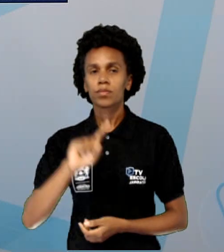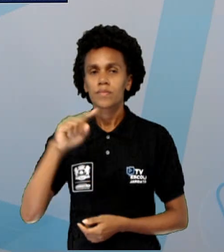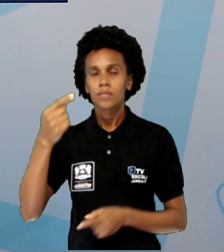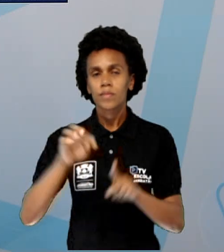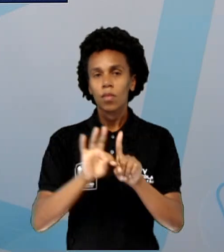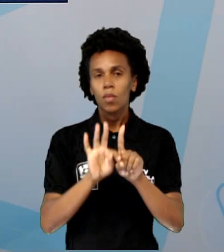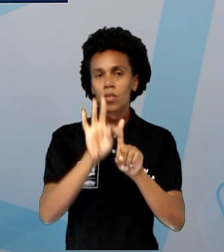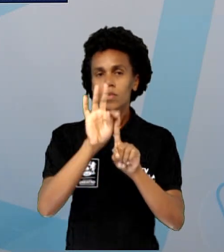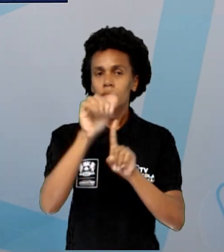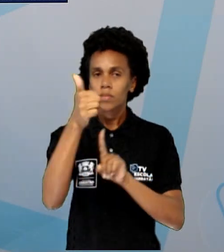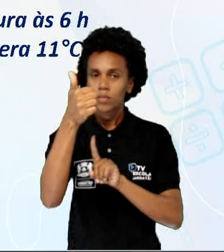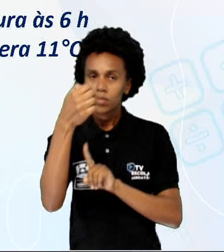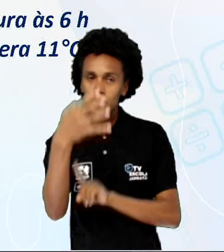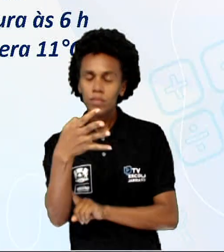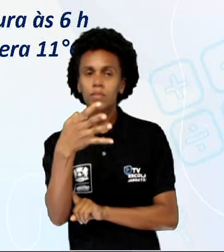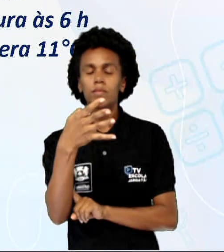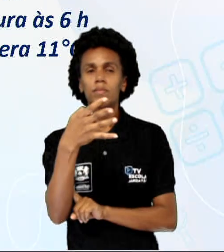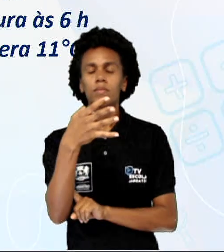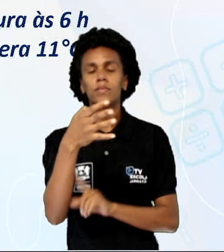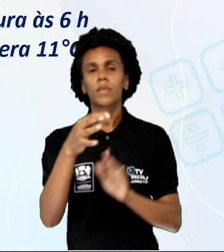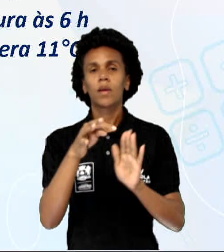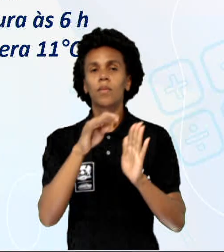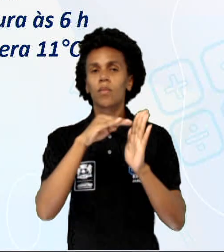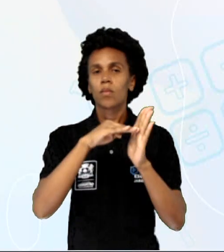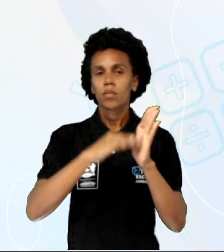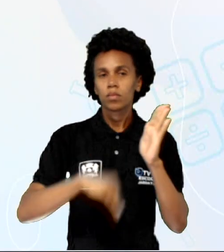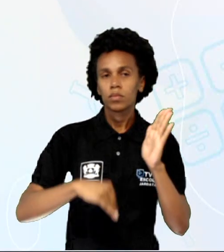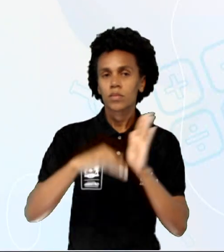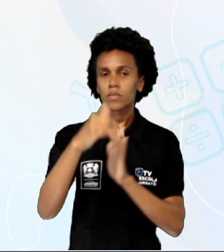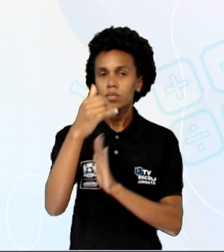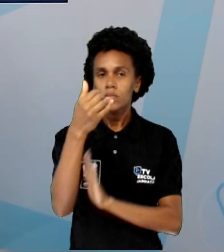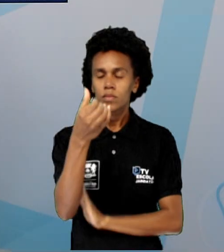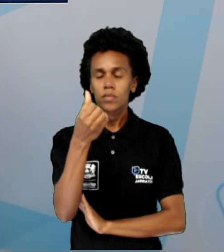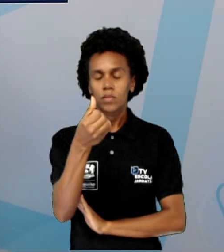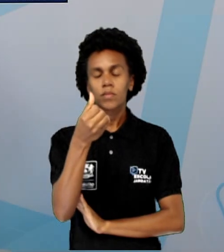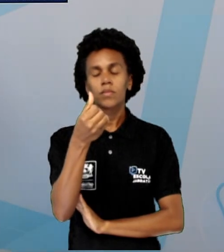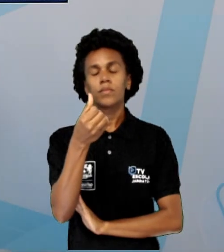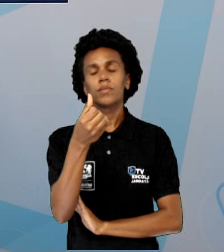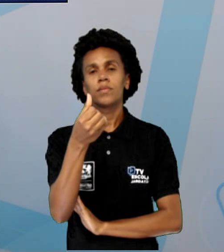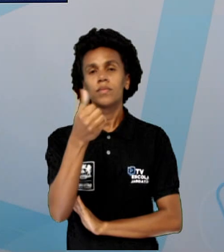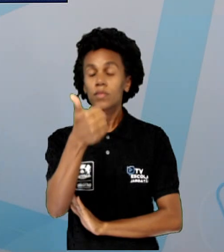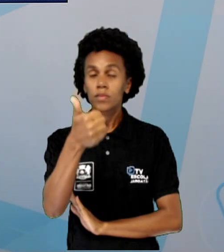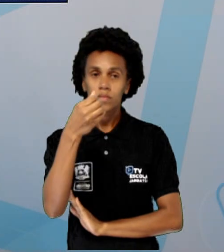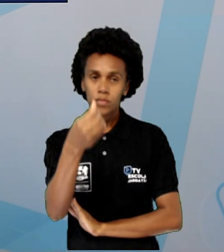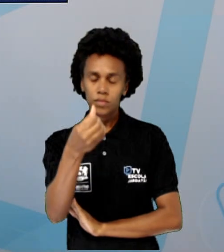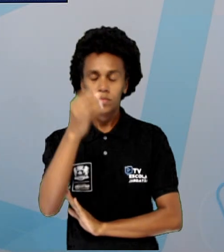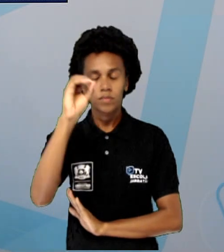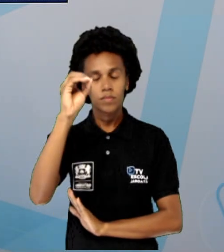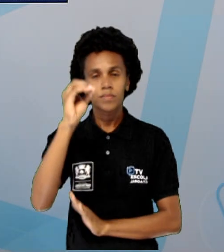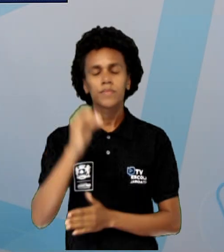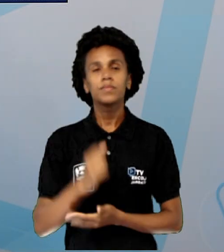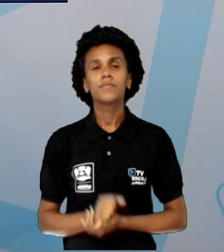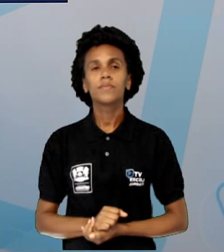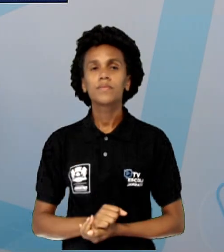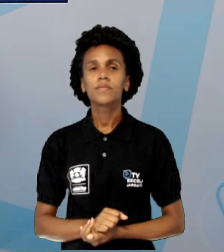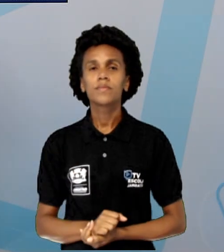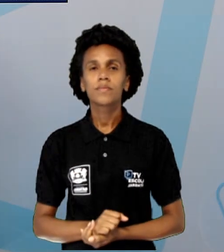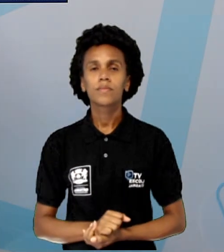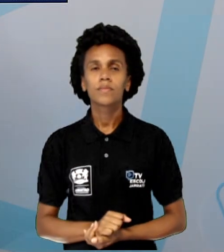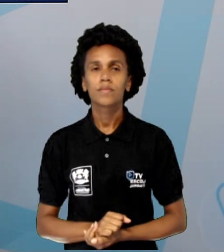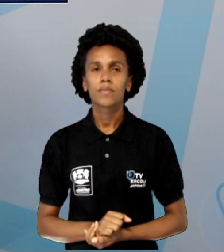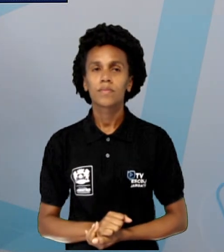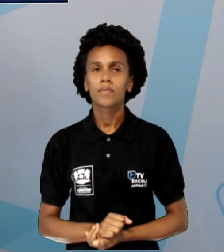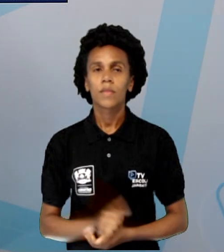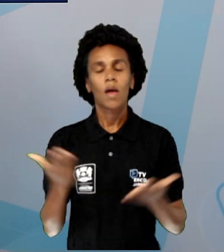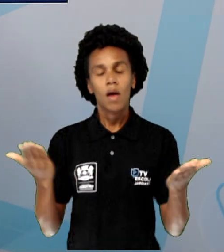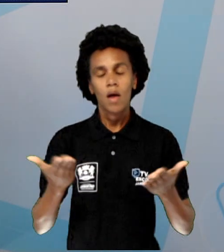queda de 9 e aí chegamos em 16, tá certo? Desafio resolvido. Vamos falar agora sobre multiplicação de números